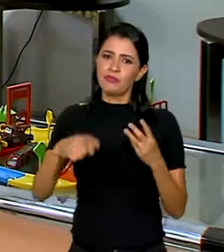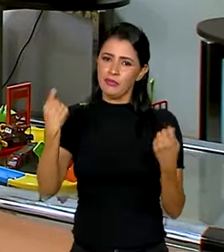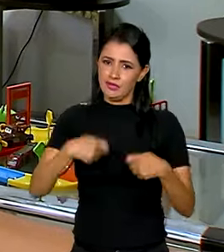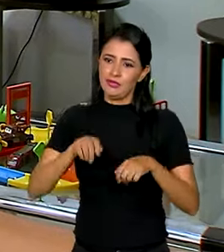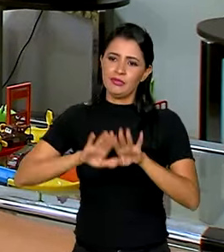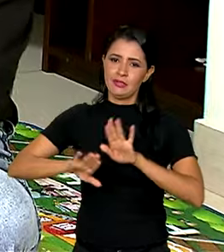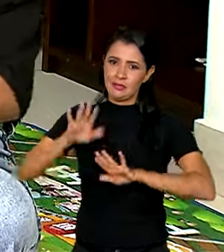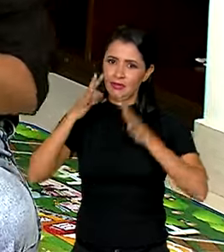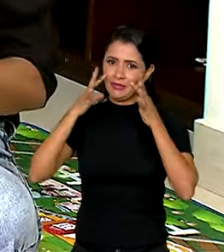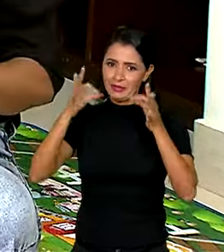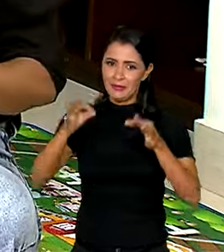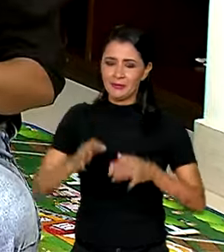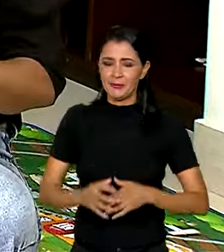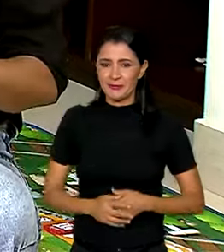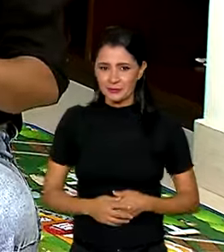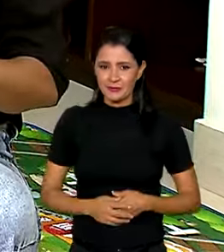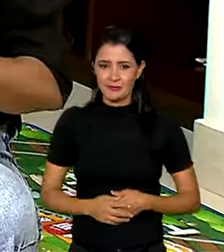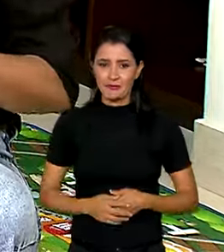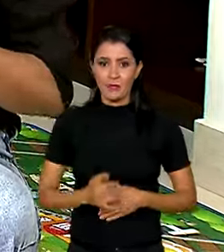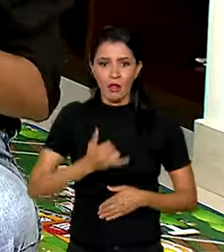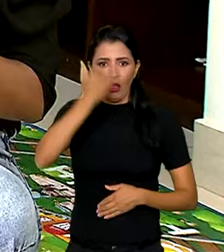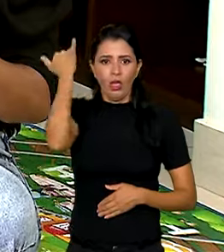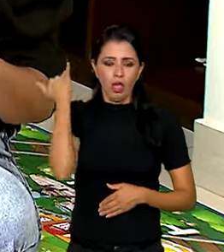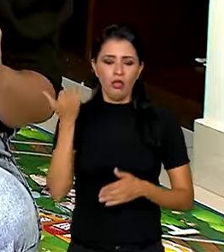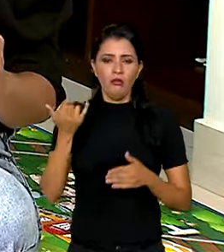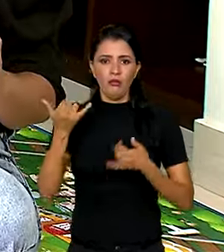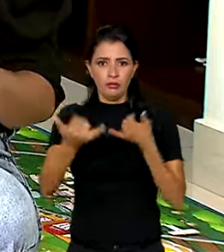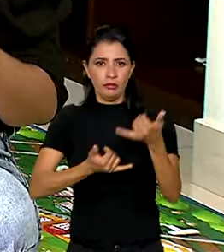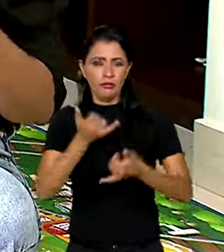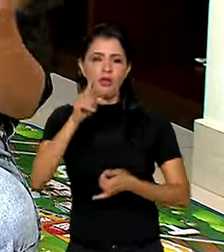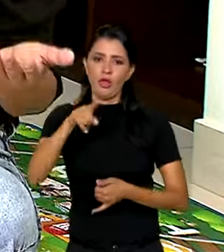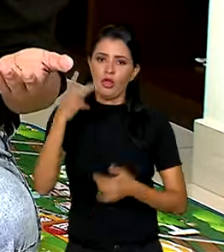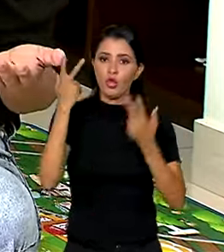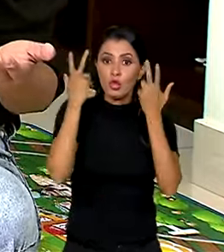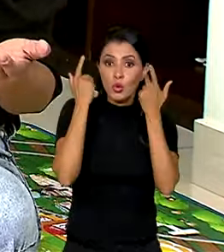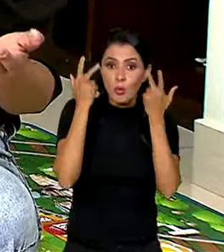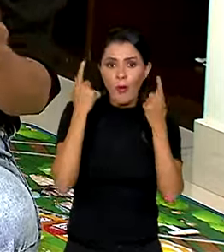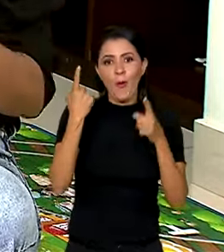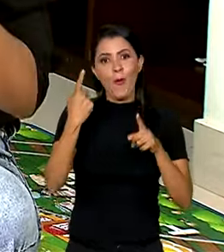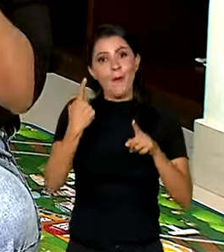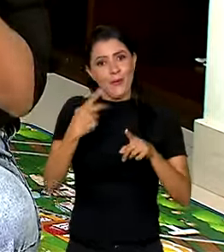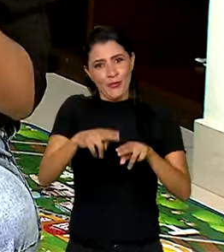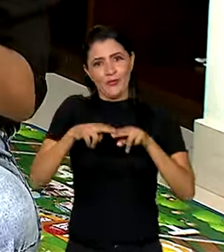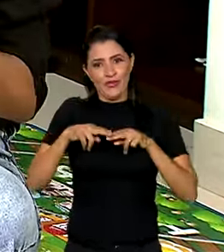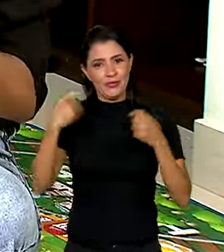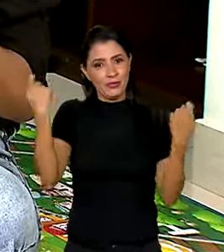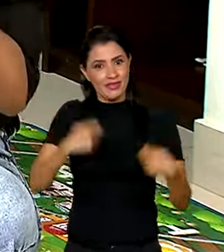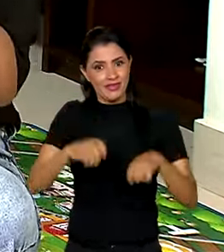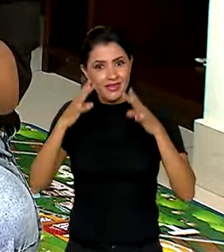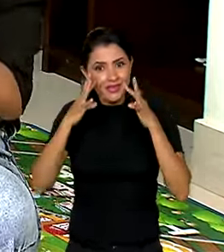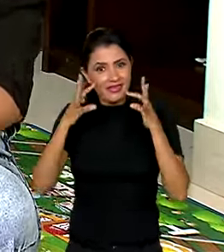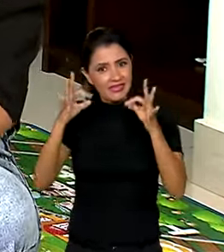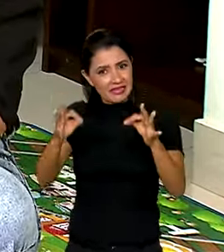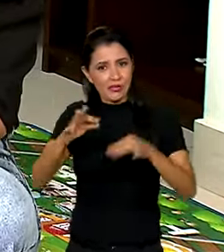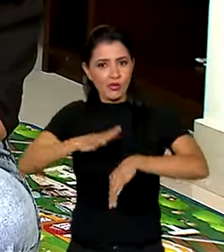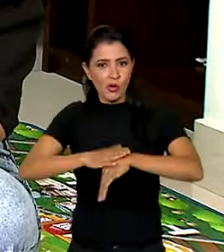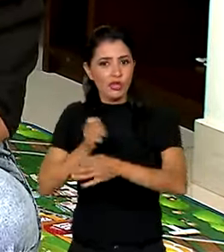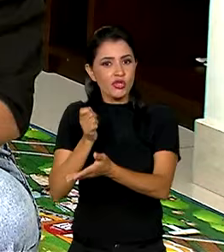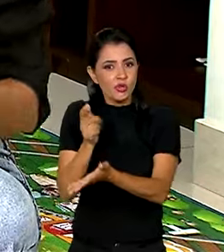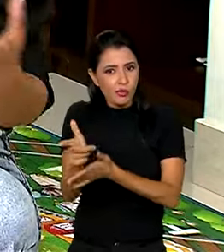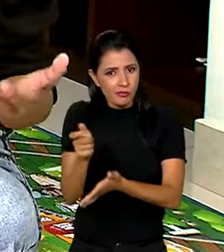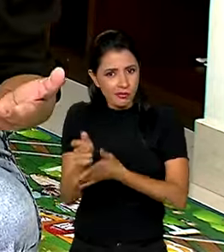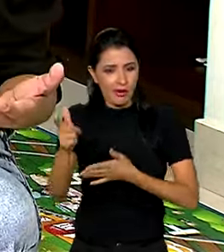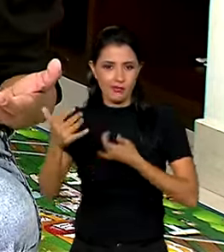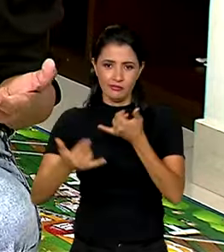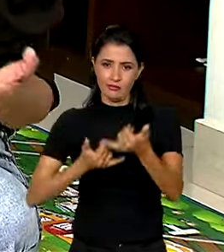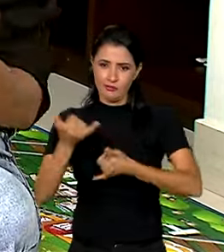que tomar cuidado. Acidentes com brinquedos são muito comuns. Por isso, é preciso atenção na hora de comprar,